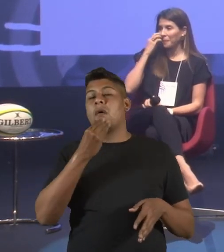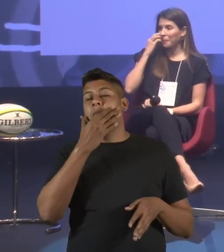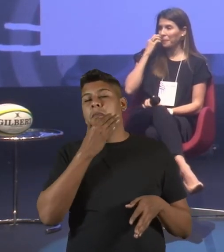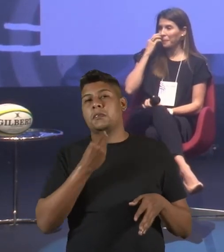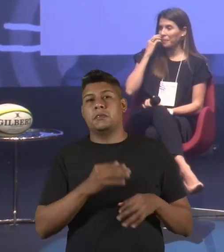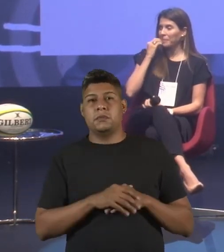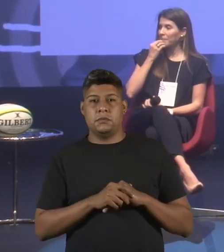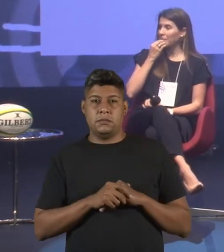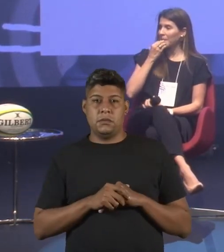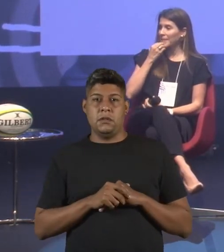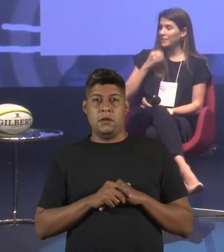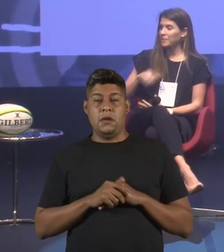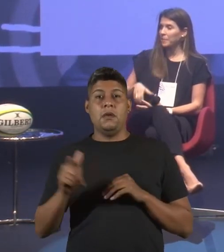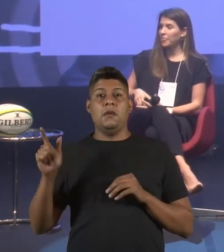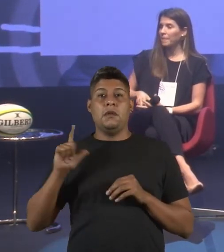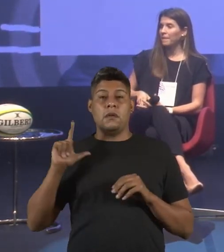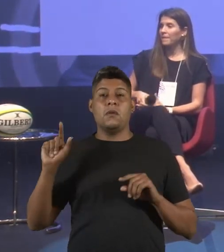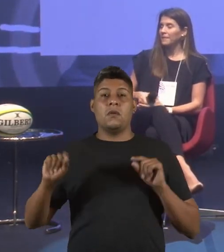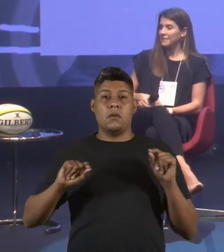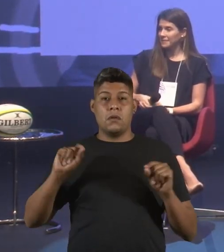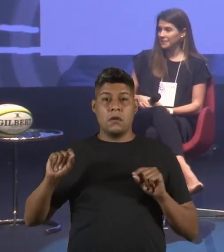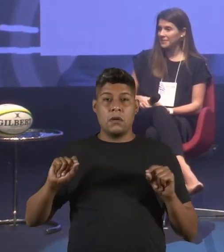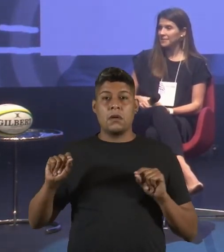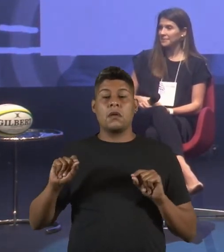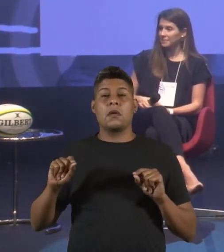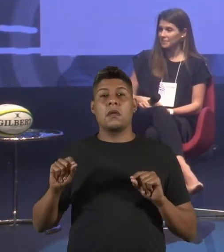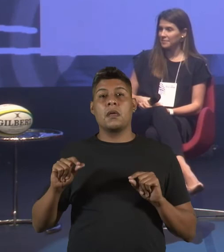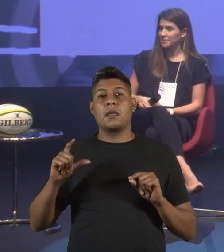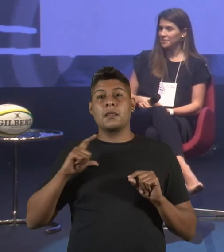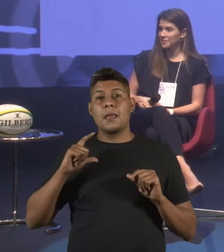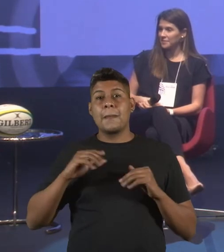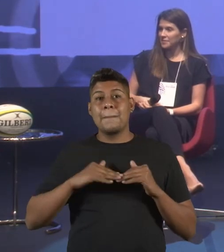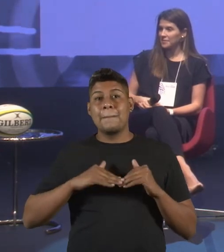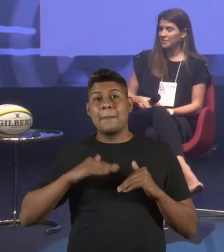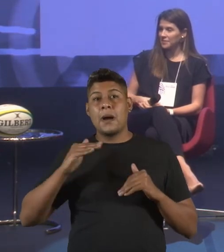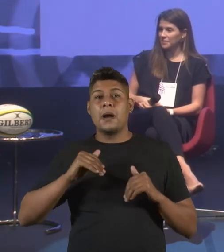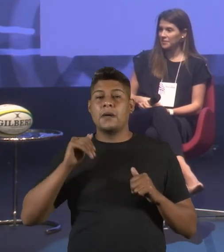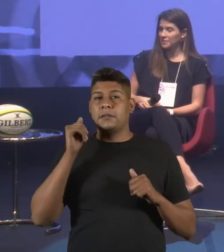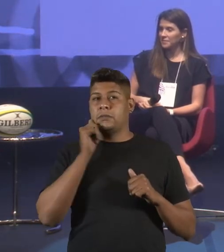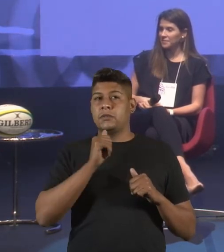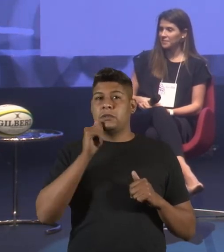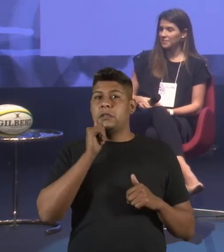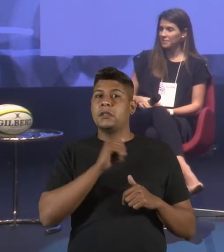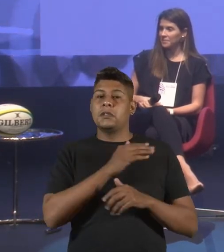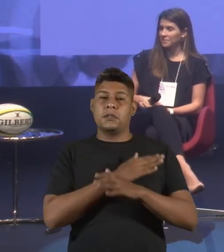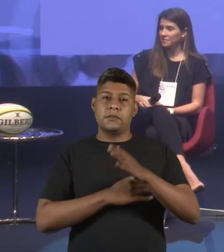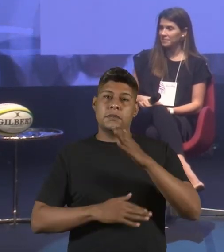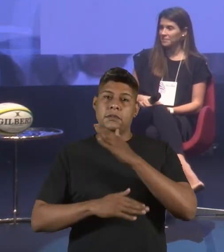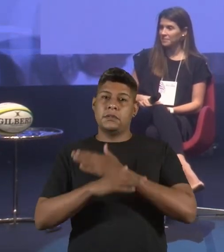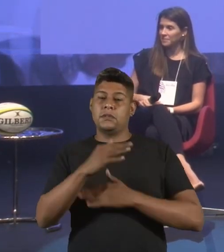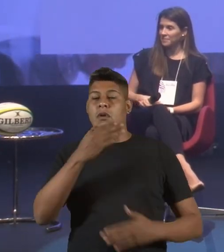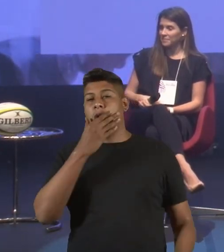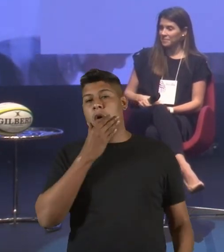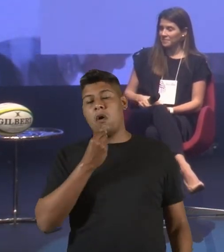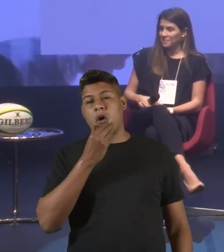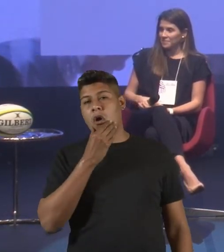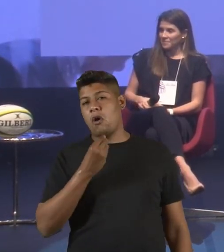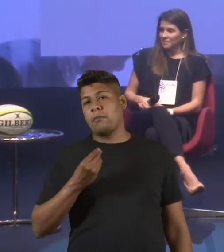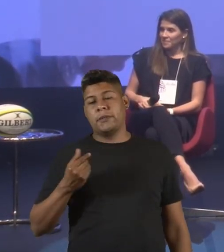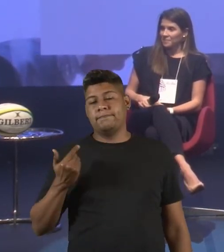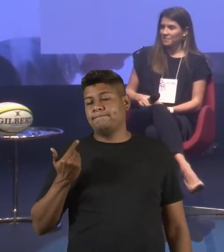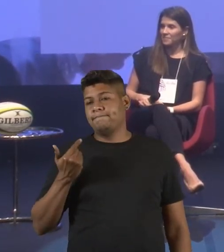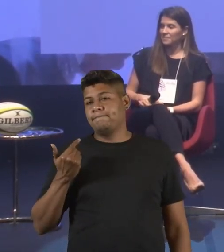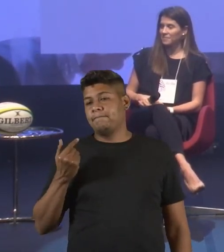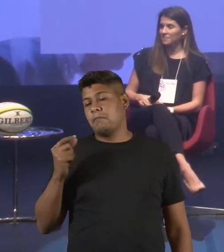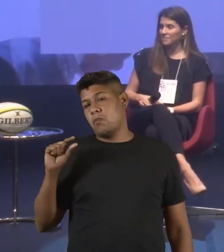Ou seja, existem mais mulheres com deficiência nesse país do que homens. Um